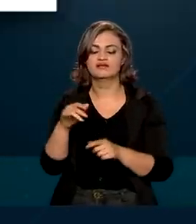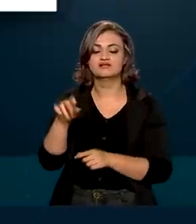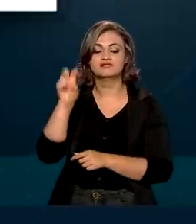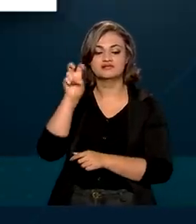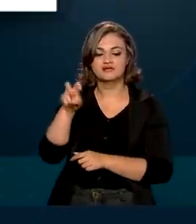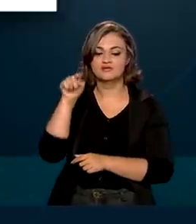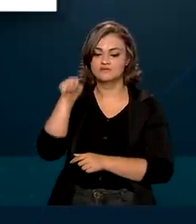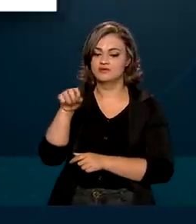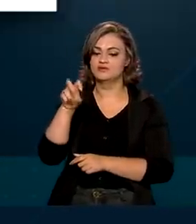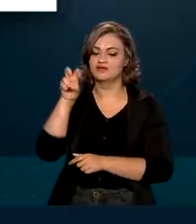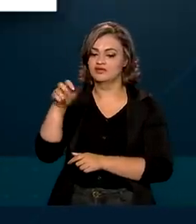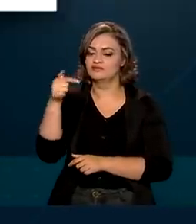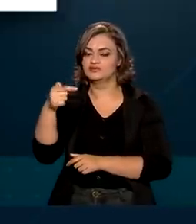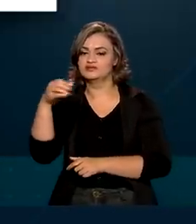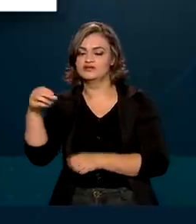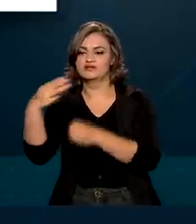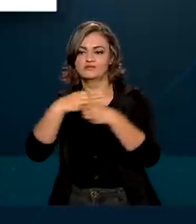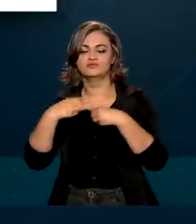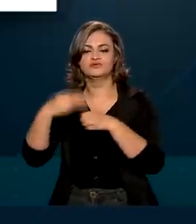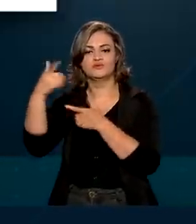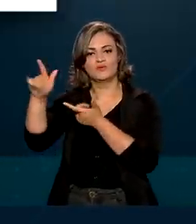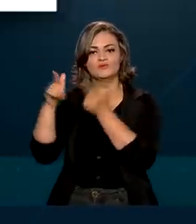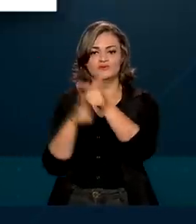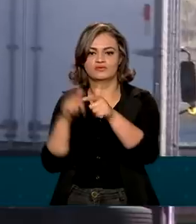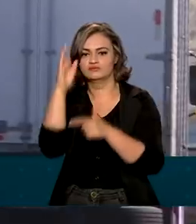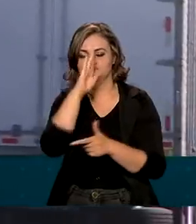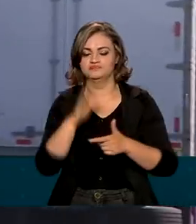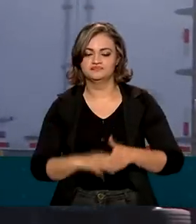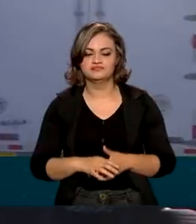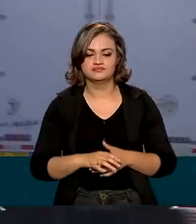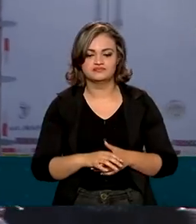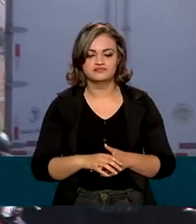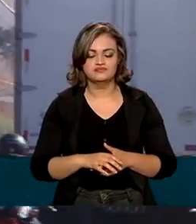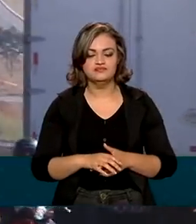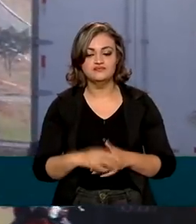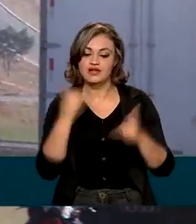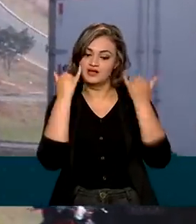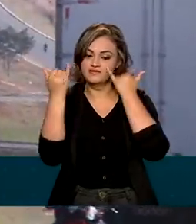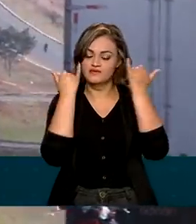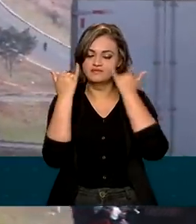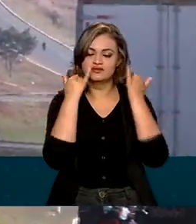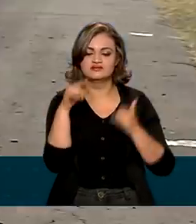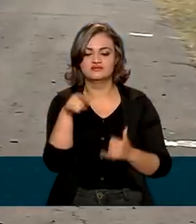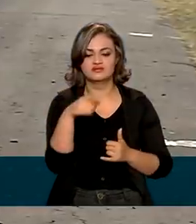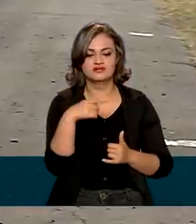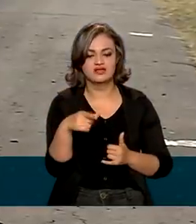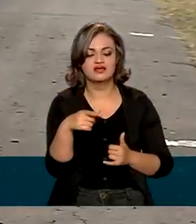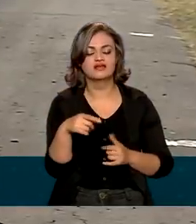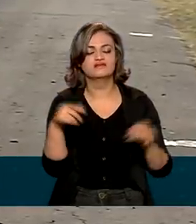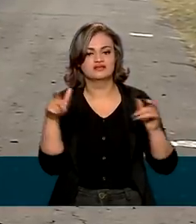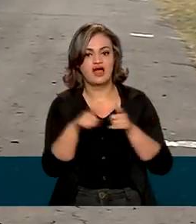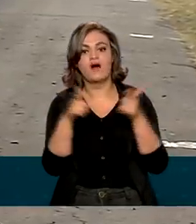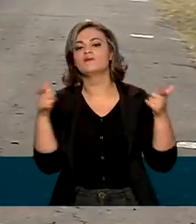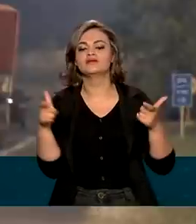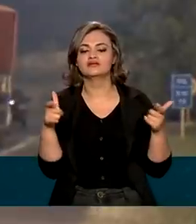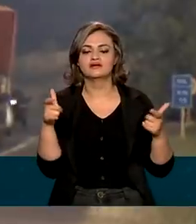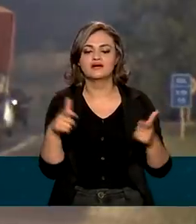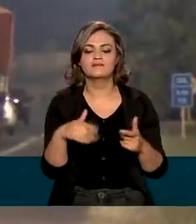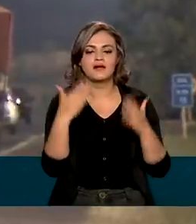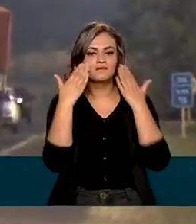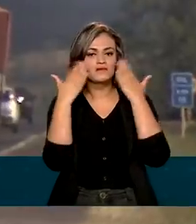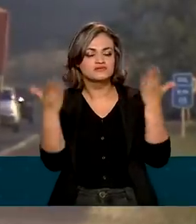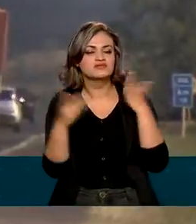.570 municípios brasileiros. A base de informações também será ampliada para